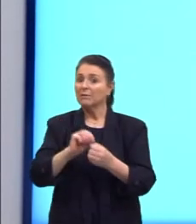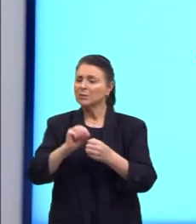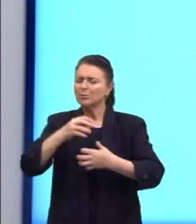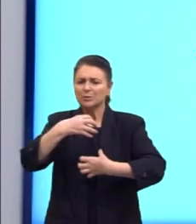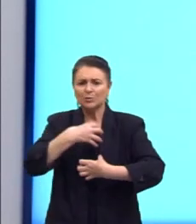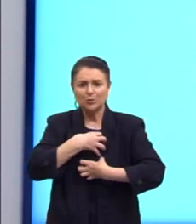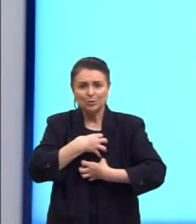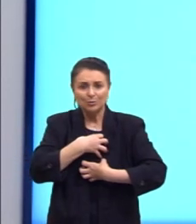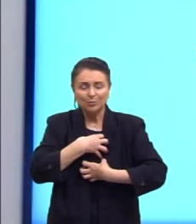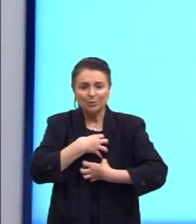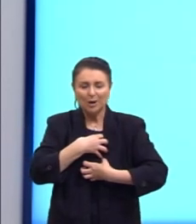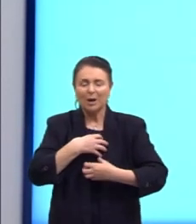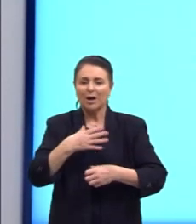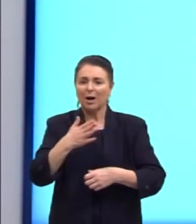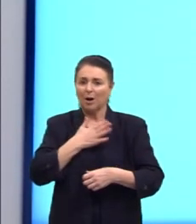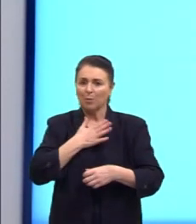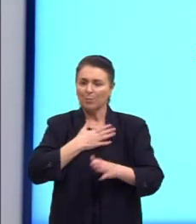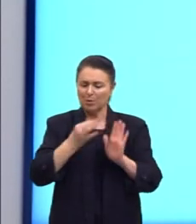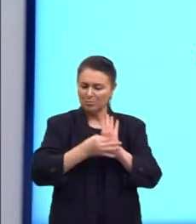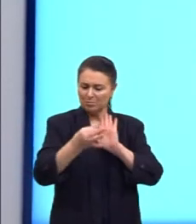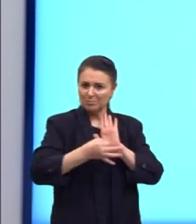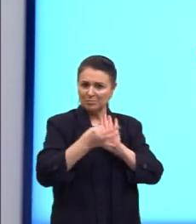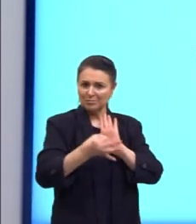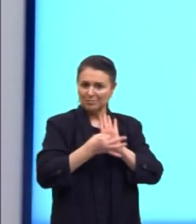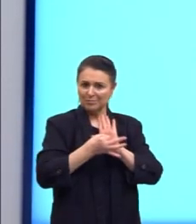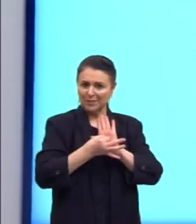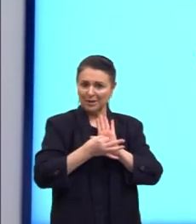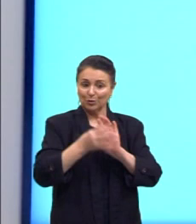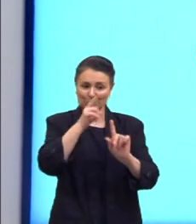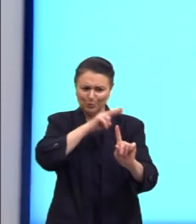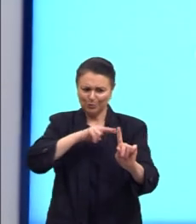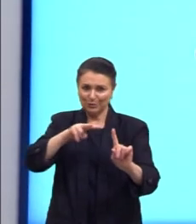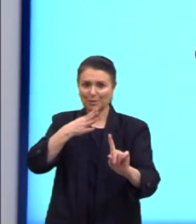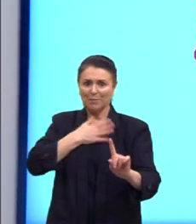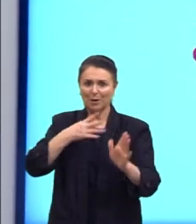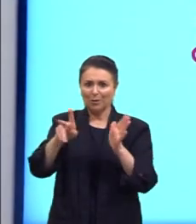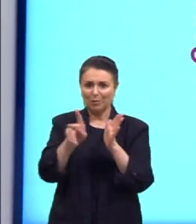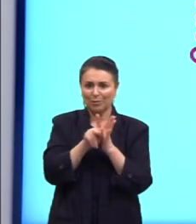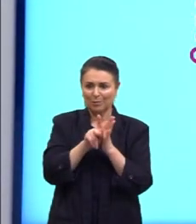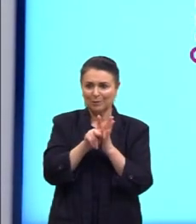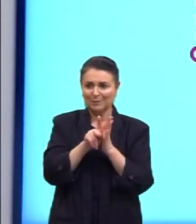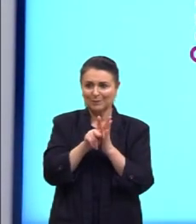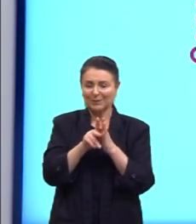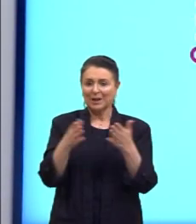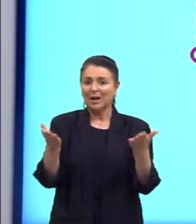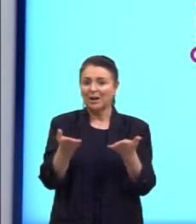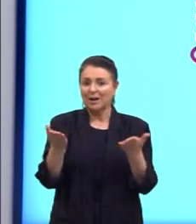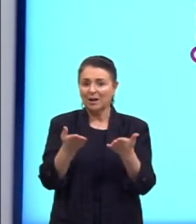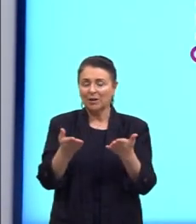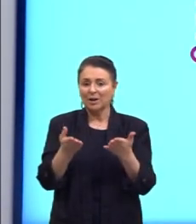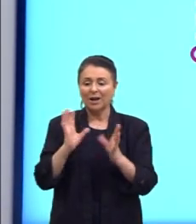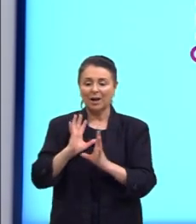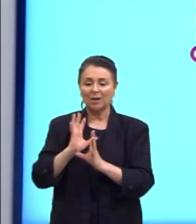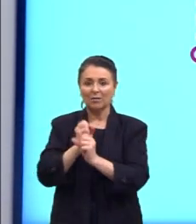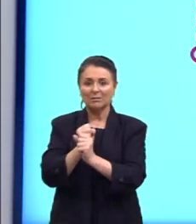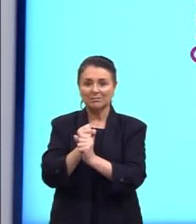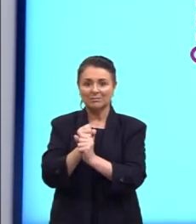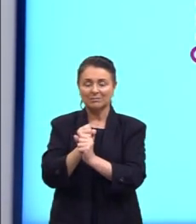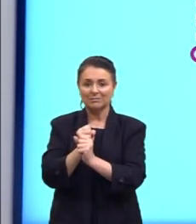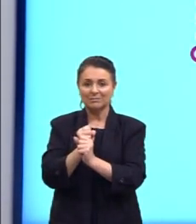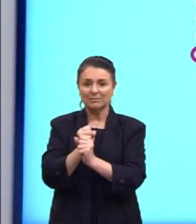em relação ao meu posicionamento, à defesa do meu ponto de vista. E aí a gente chega, então, na conclusão.